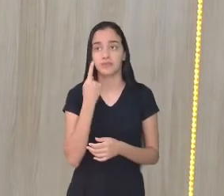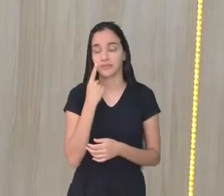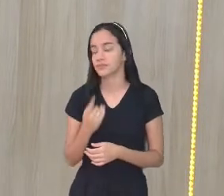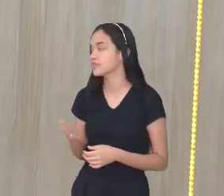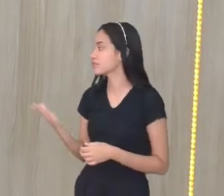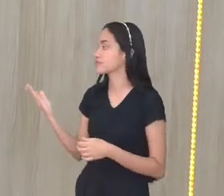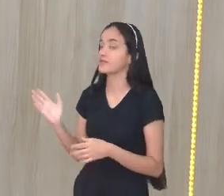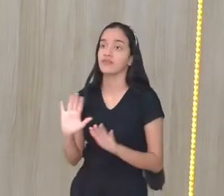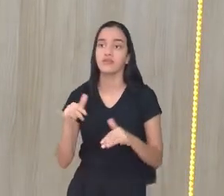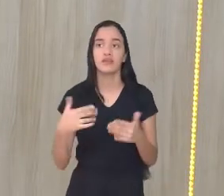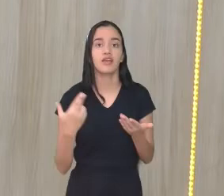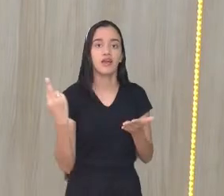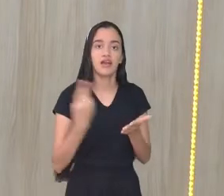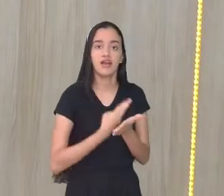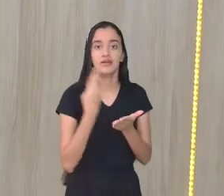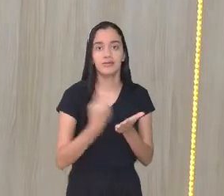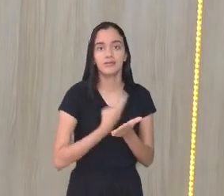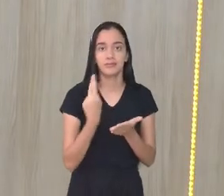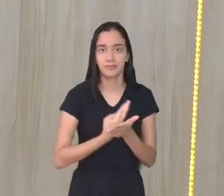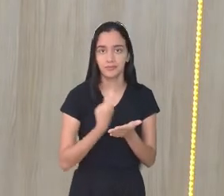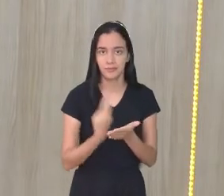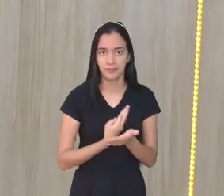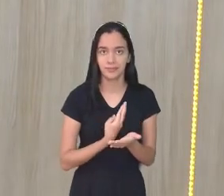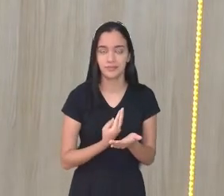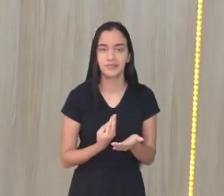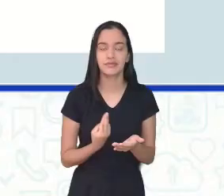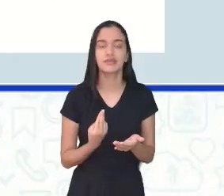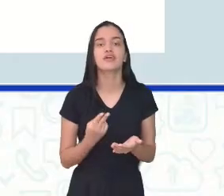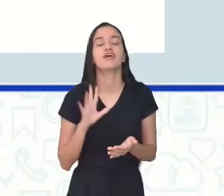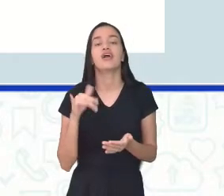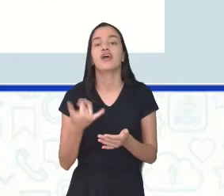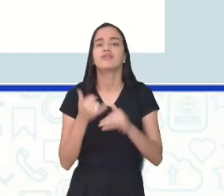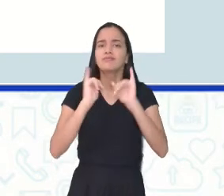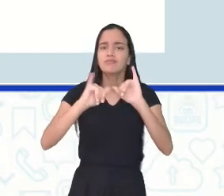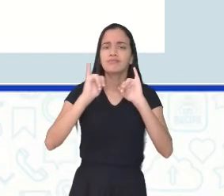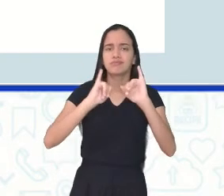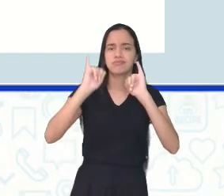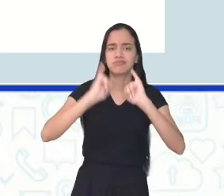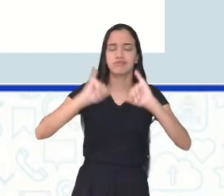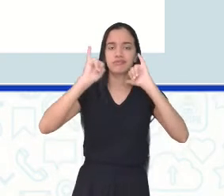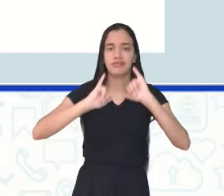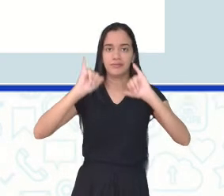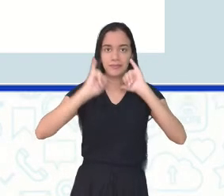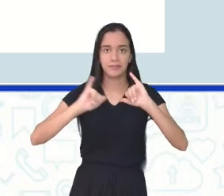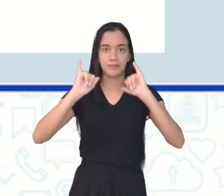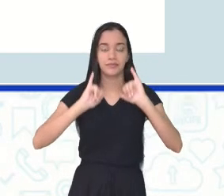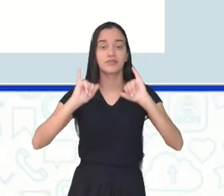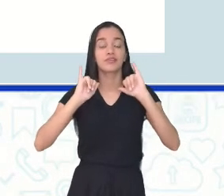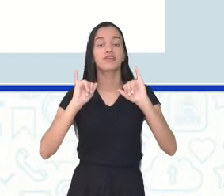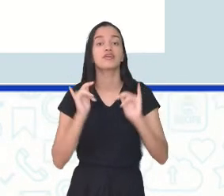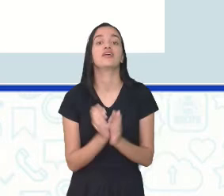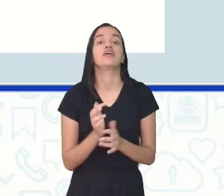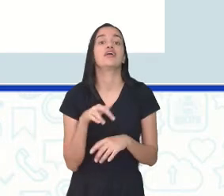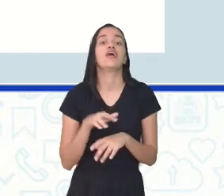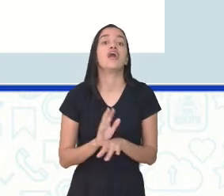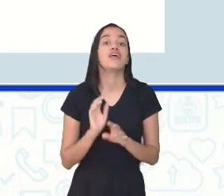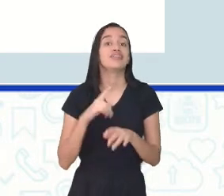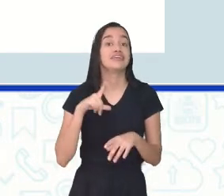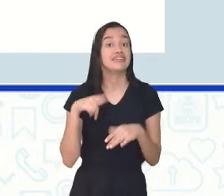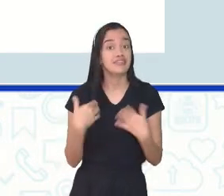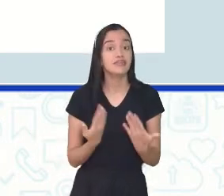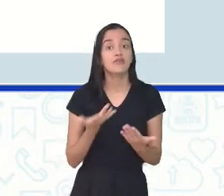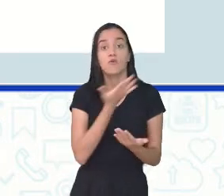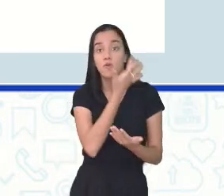Então, a revista, ao disponibilizar espaço para essa publicação, espera que outros